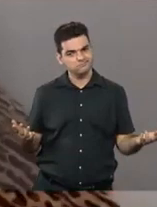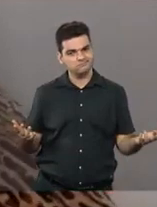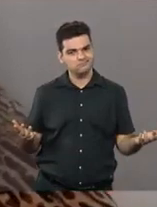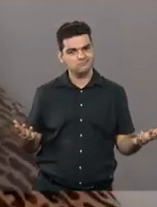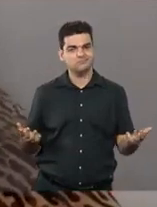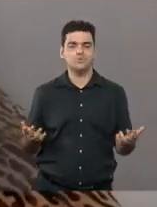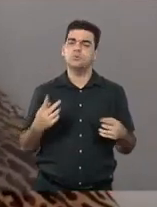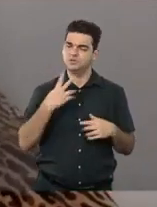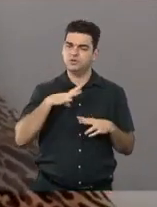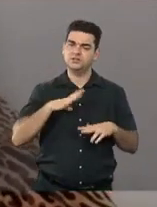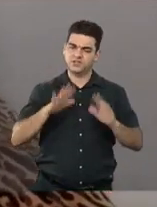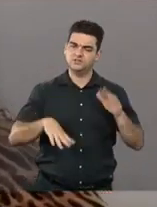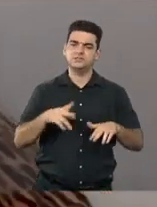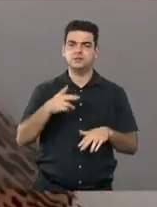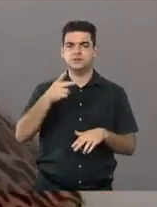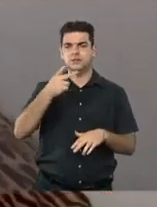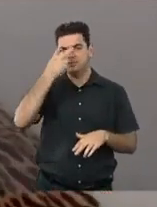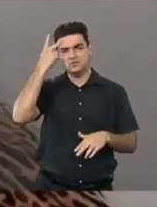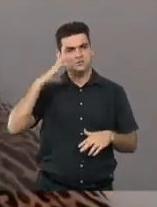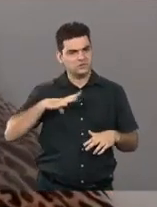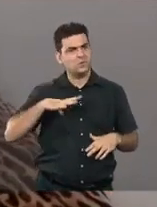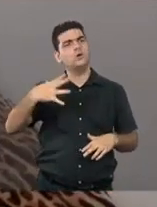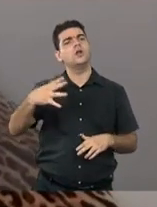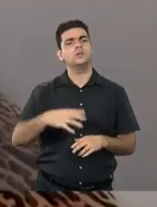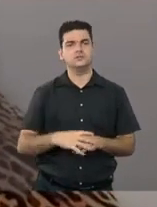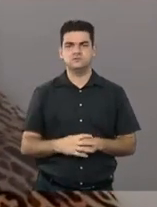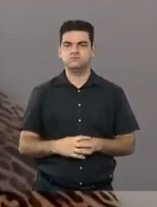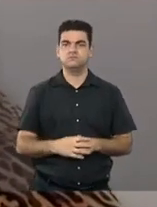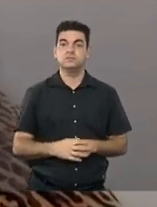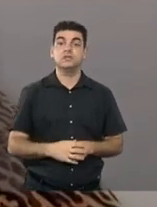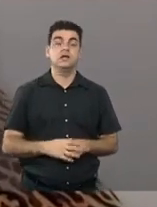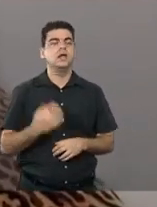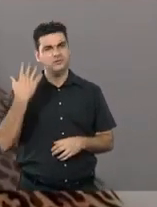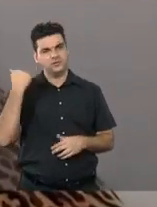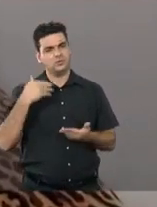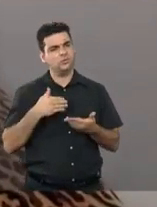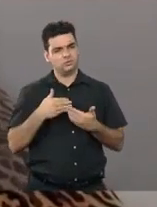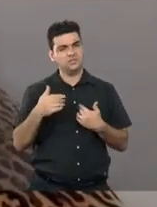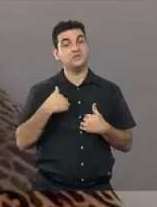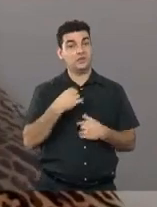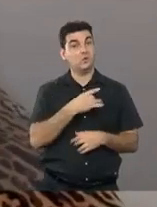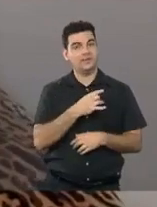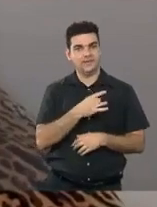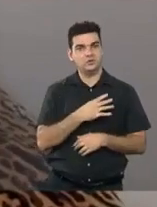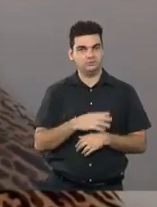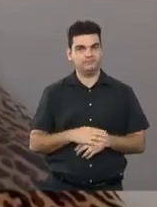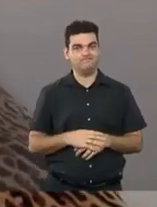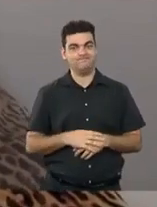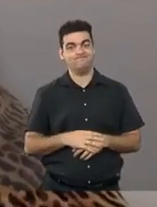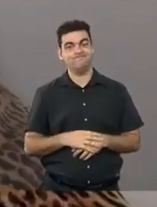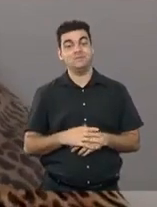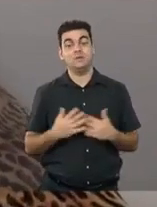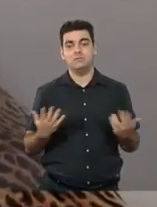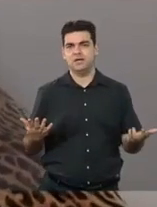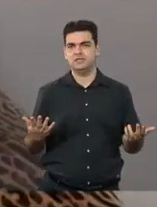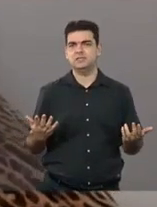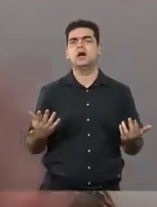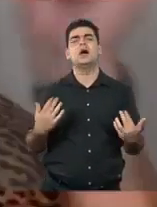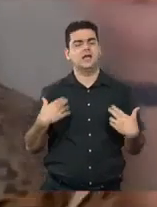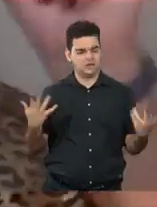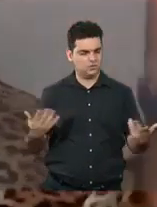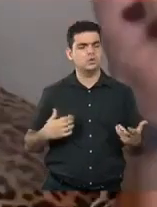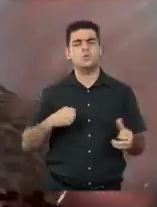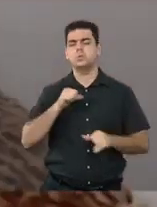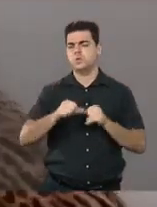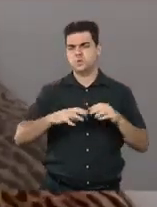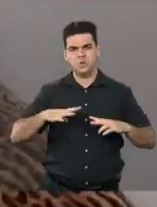nasce isso, e no começo eu assustei um pouco, né, porque aí, é tipo da coisa assim, não, ela foi convidada para